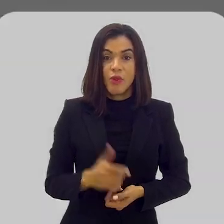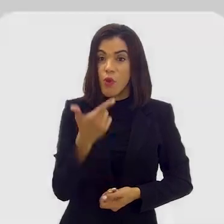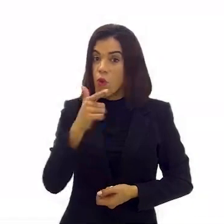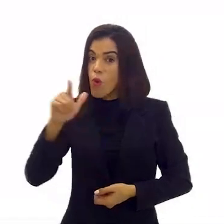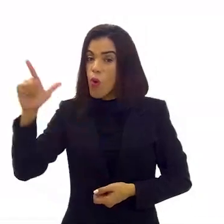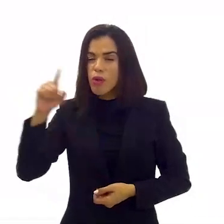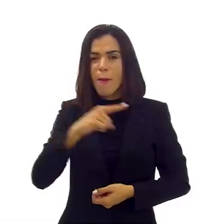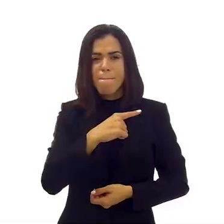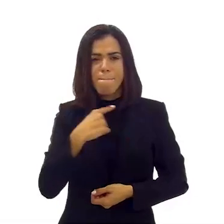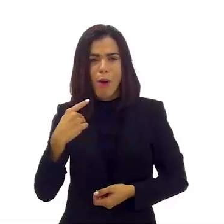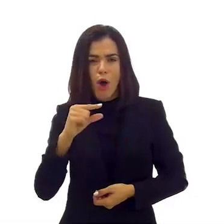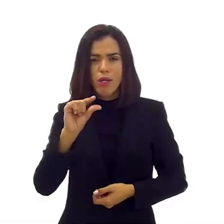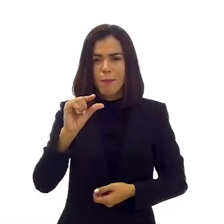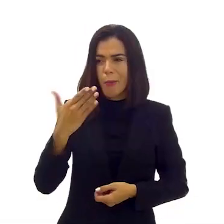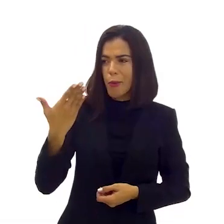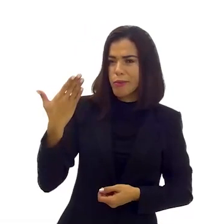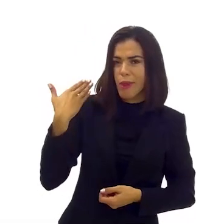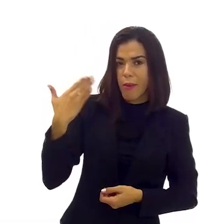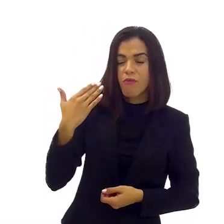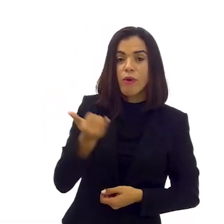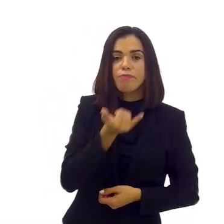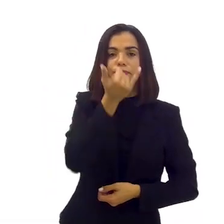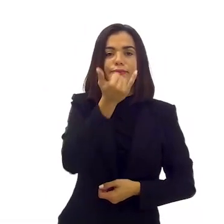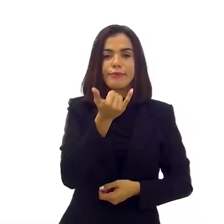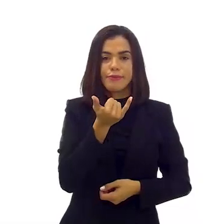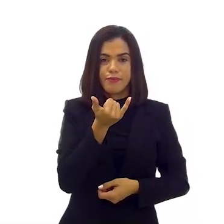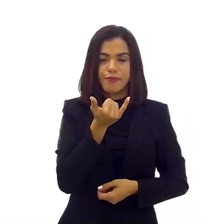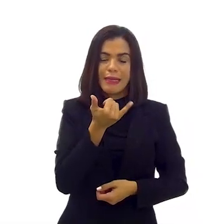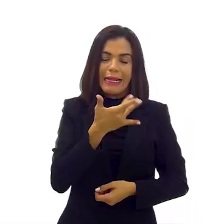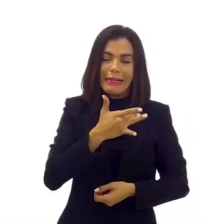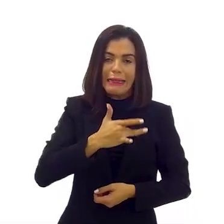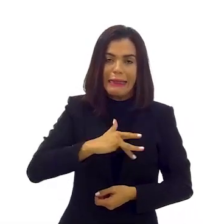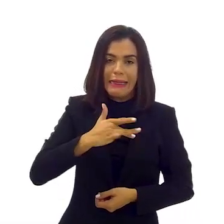A outra morte mais recente foi acidental.